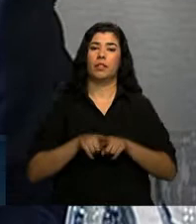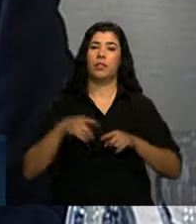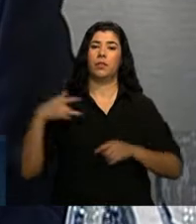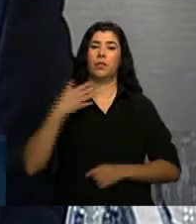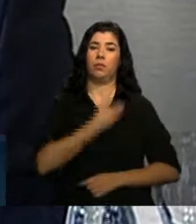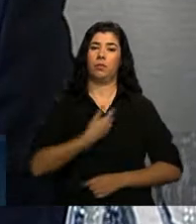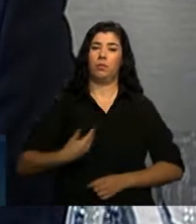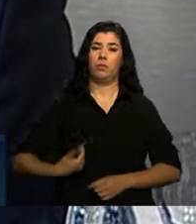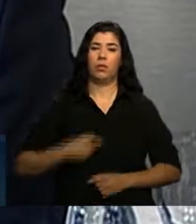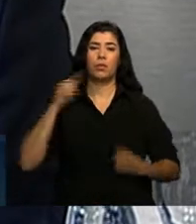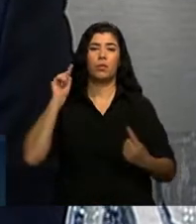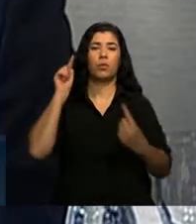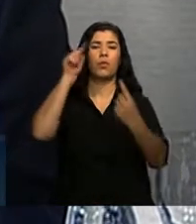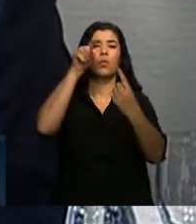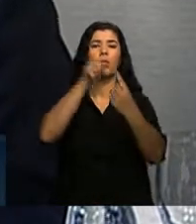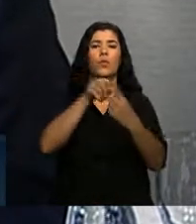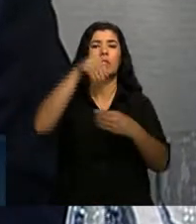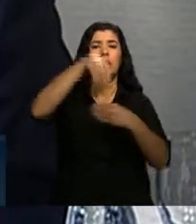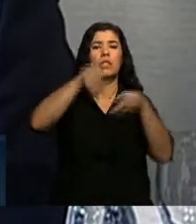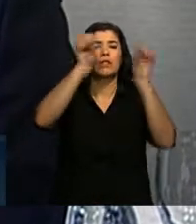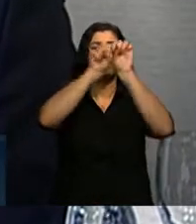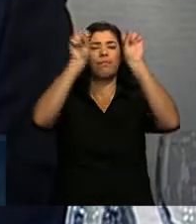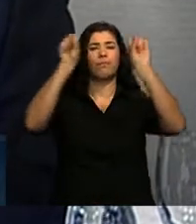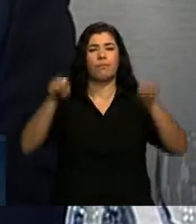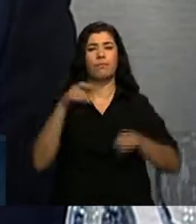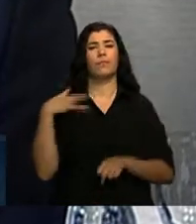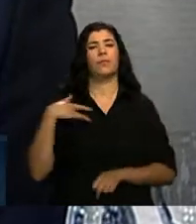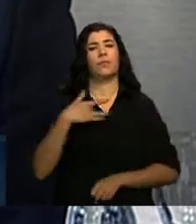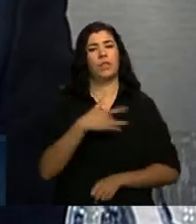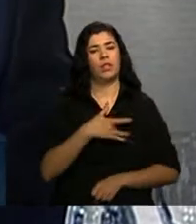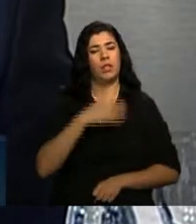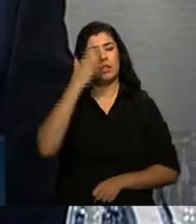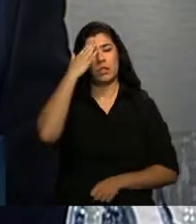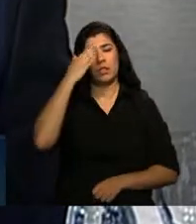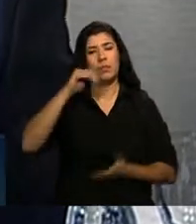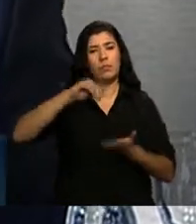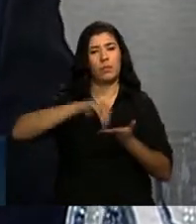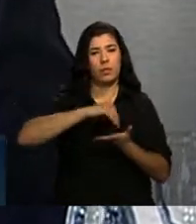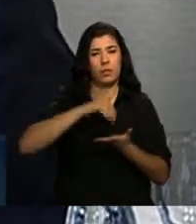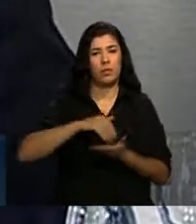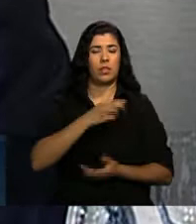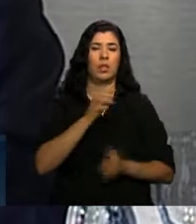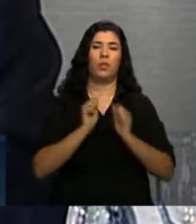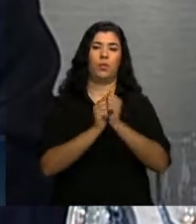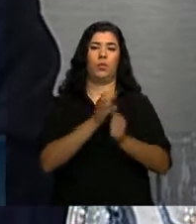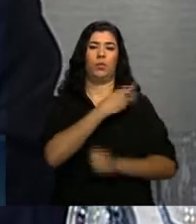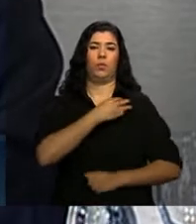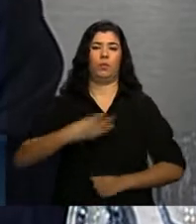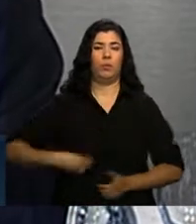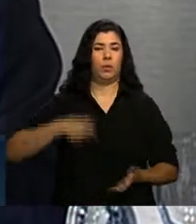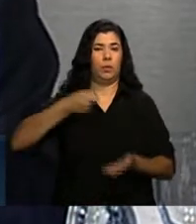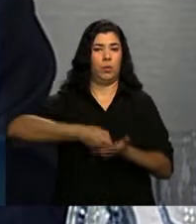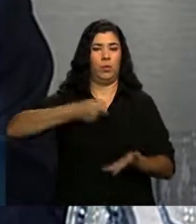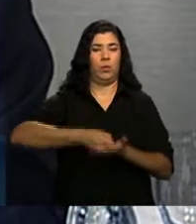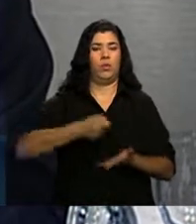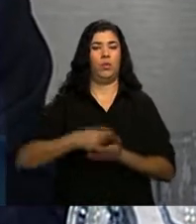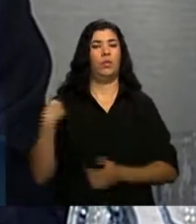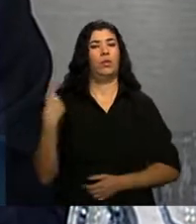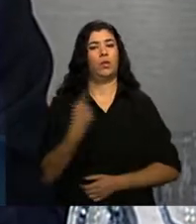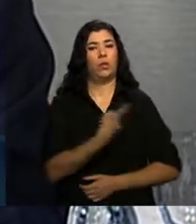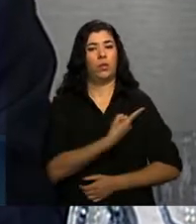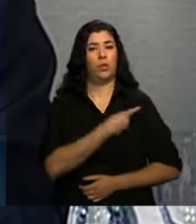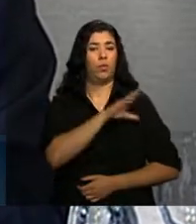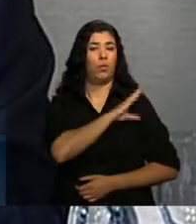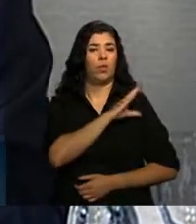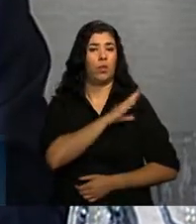a ponta do sistema. Essa é uma cobrança que o nosso ministro e a nossa secretária têm feito, a questão de nós, gestores públicos,